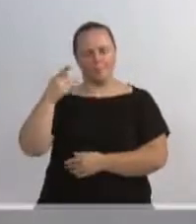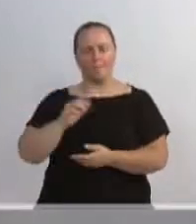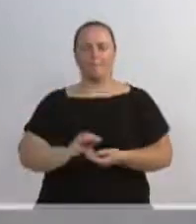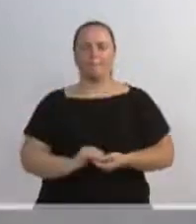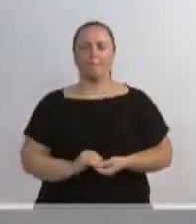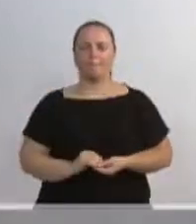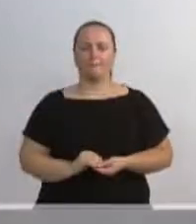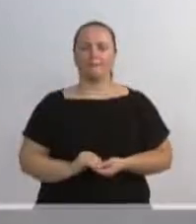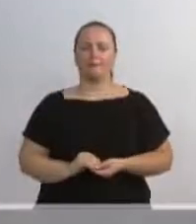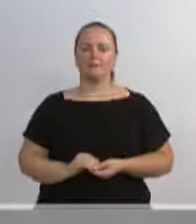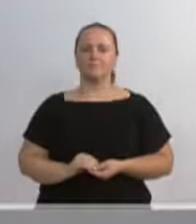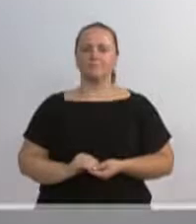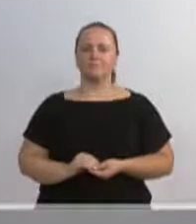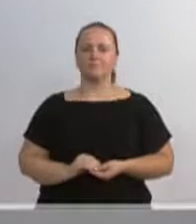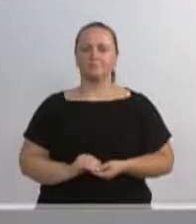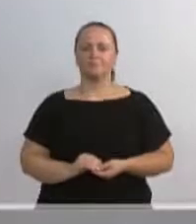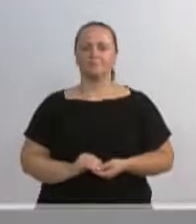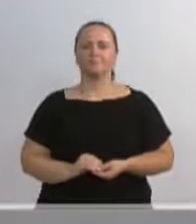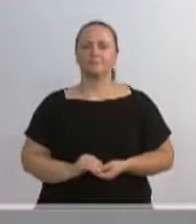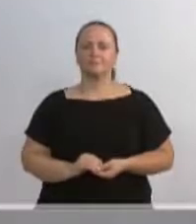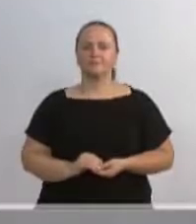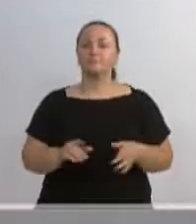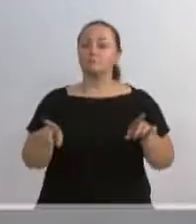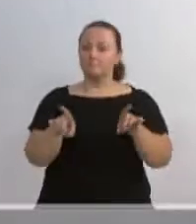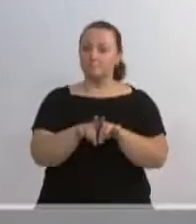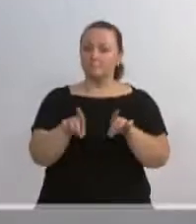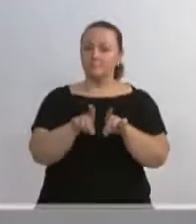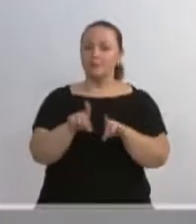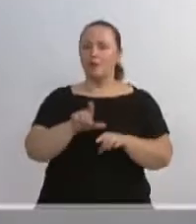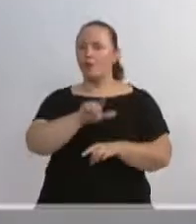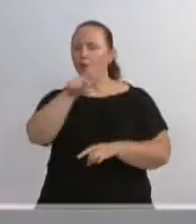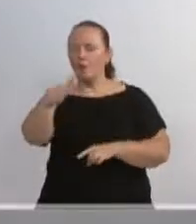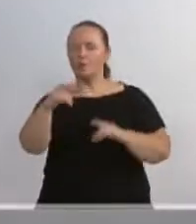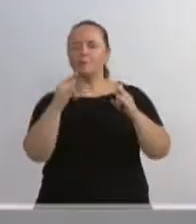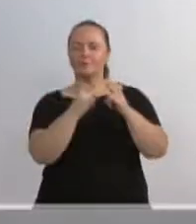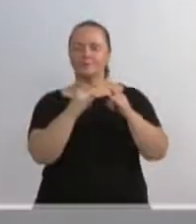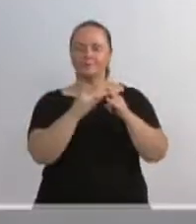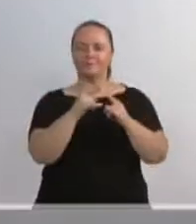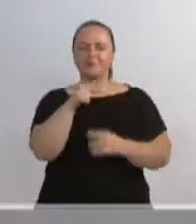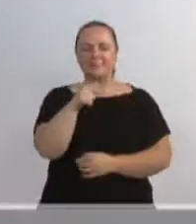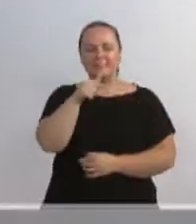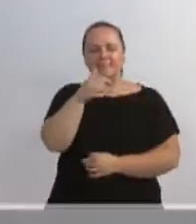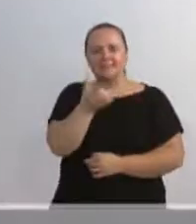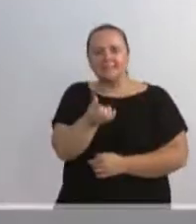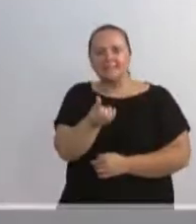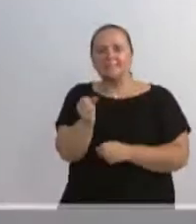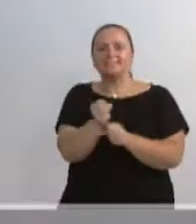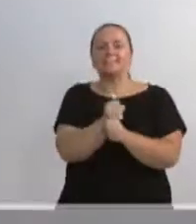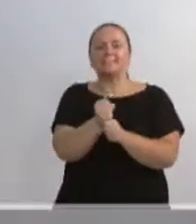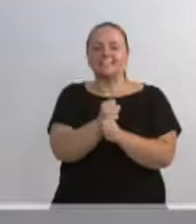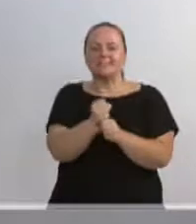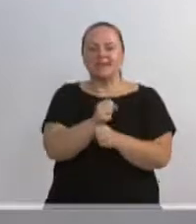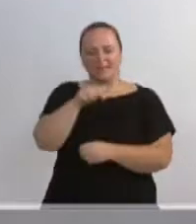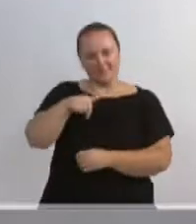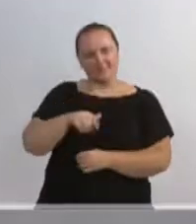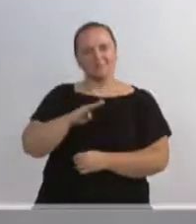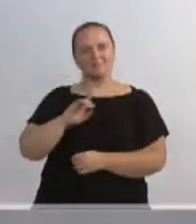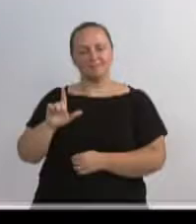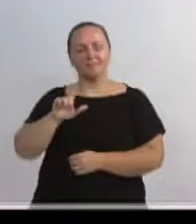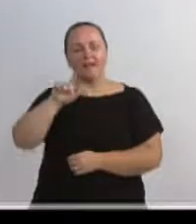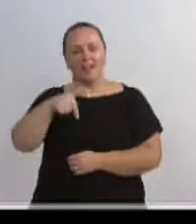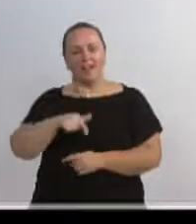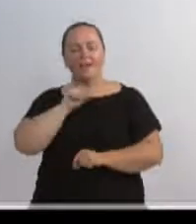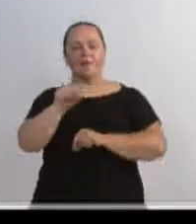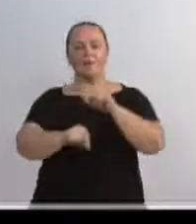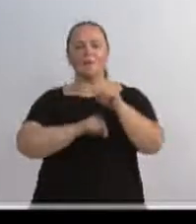Quero aqui também falar de uma outra entidade que completou 76 anos aqui no nosso município, que é o